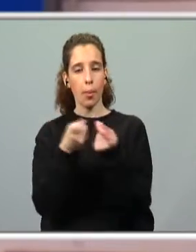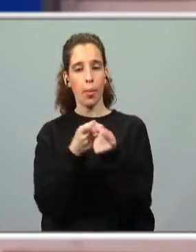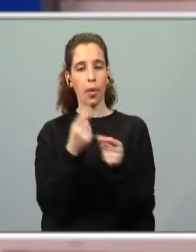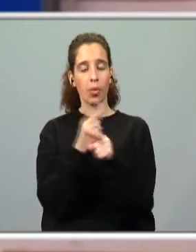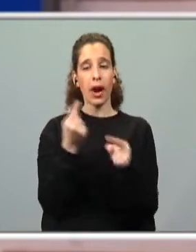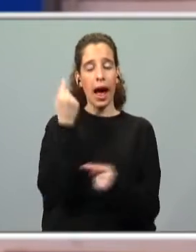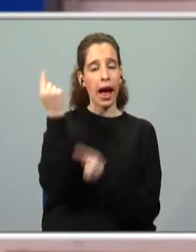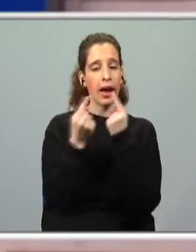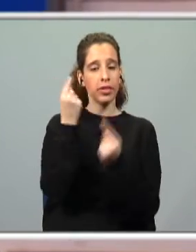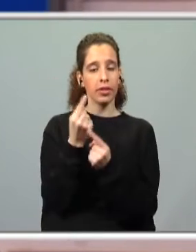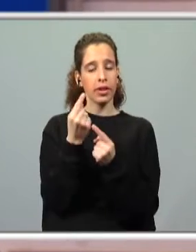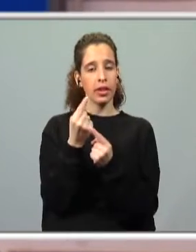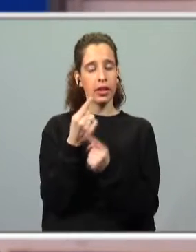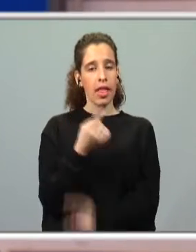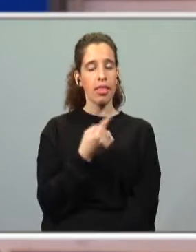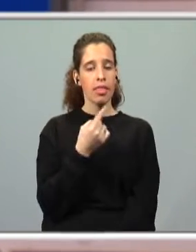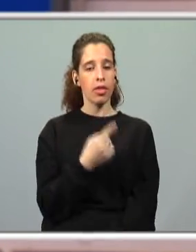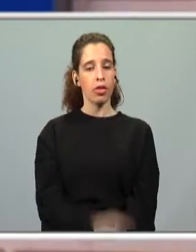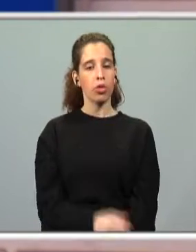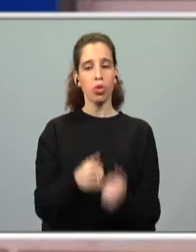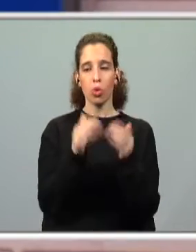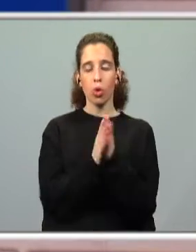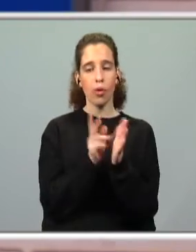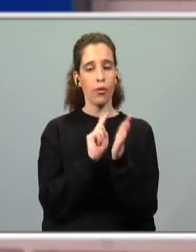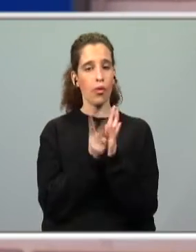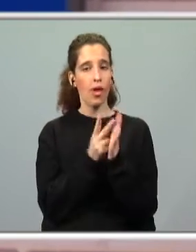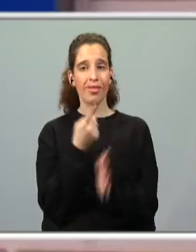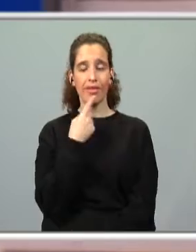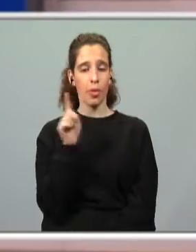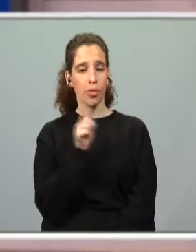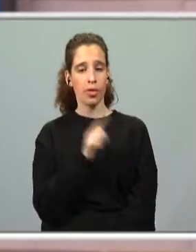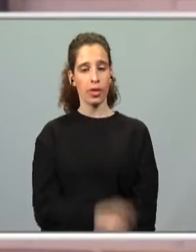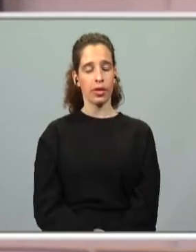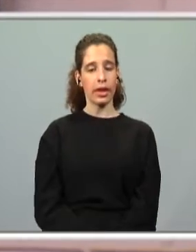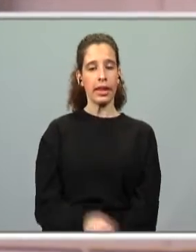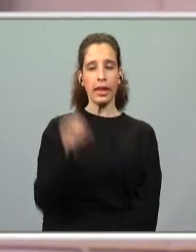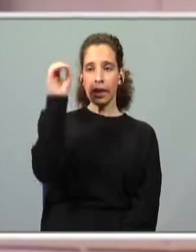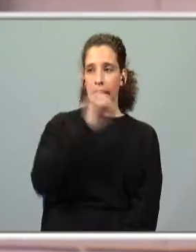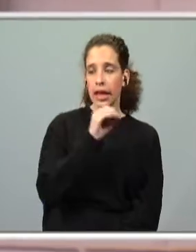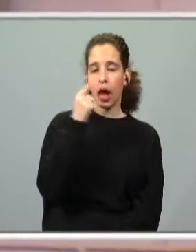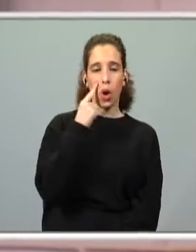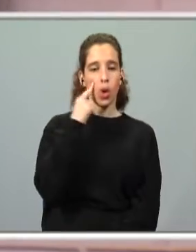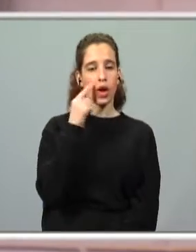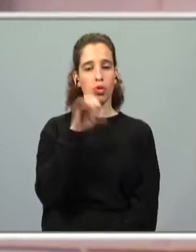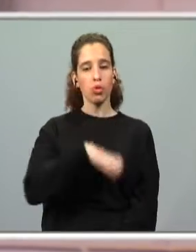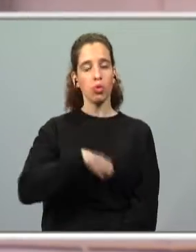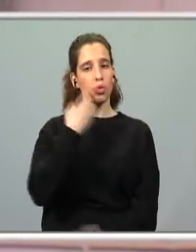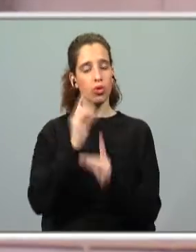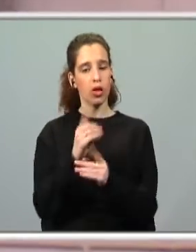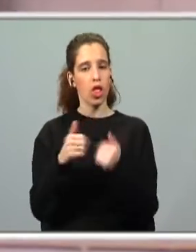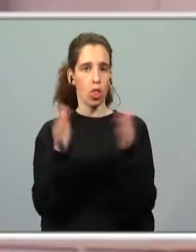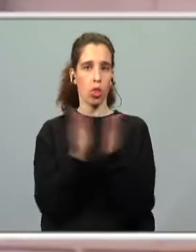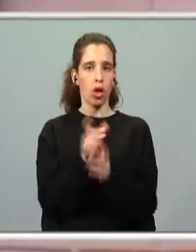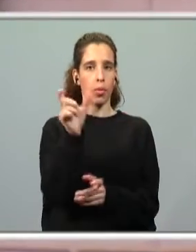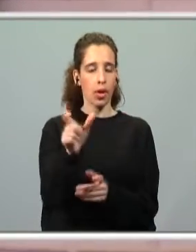sempre o quê? Vocês percebem todo o vocabulário, não é? Ninguém conhece o significado de todas as palavras. Estamos sempre a